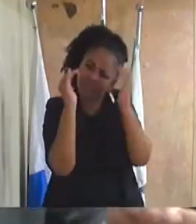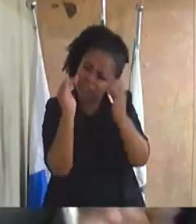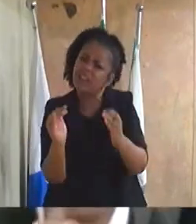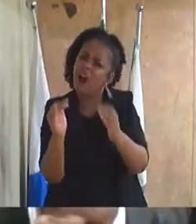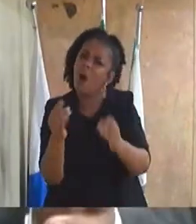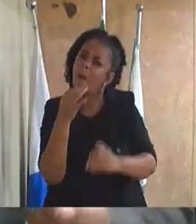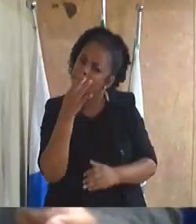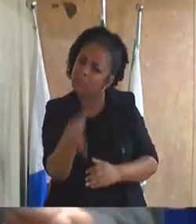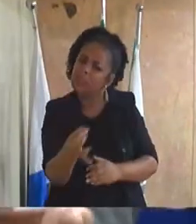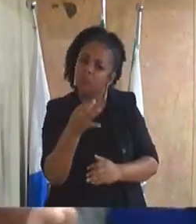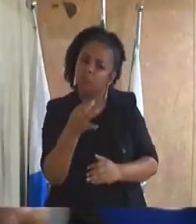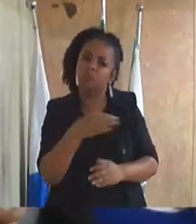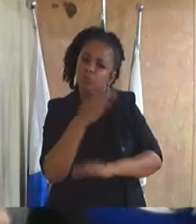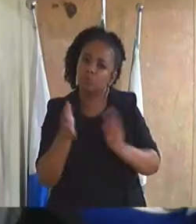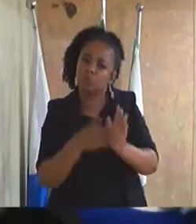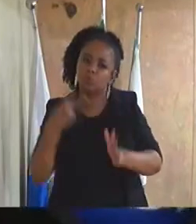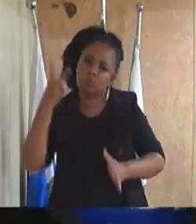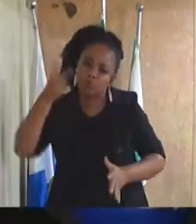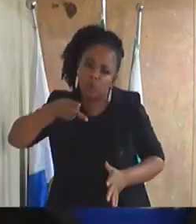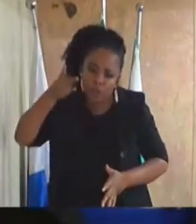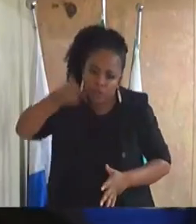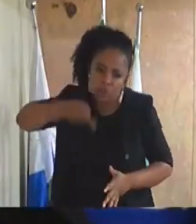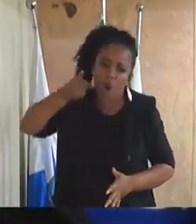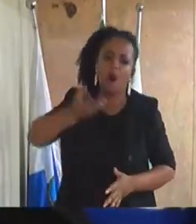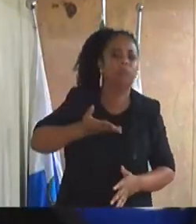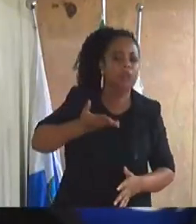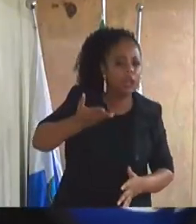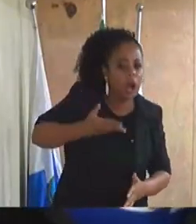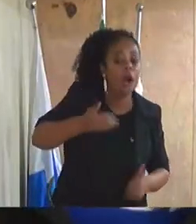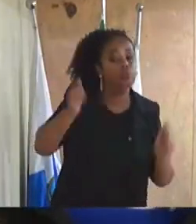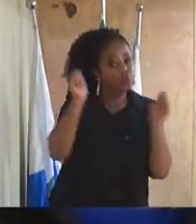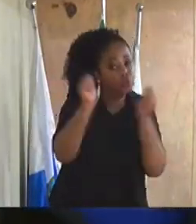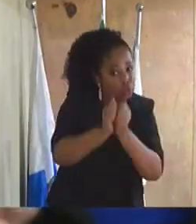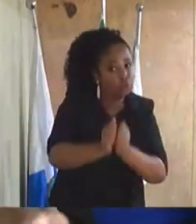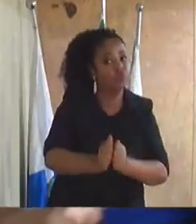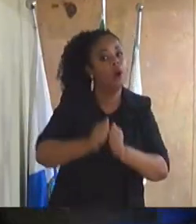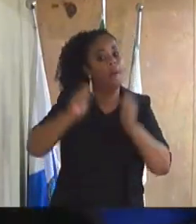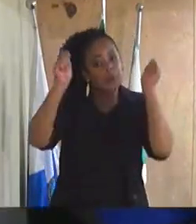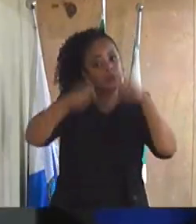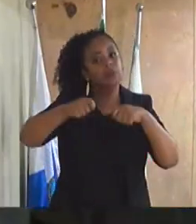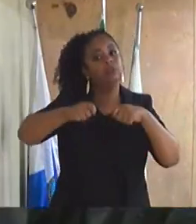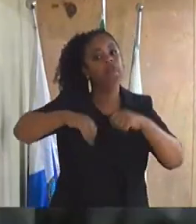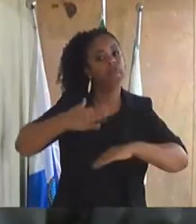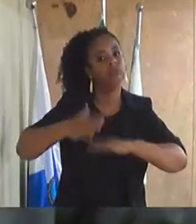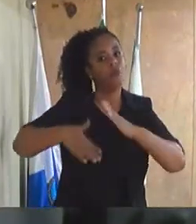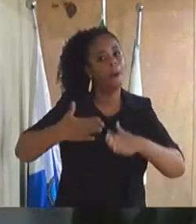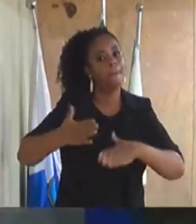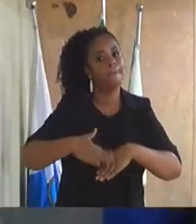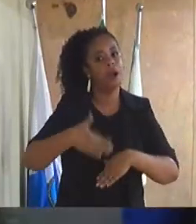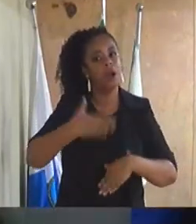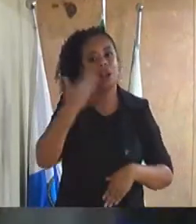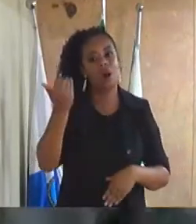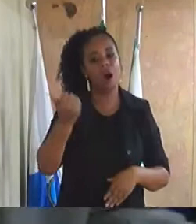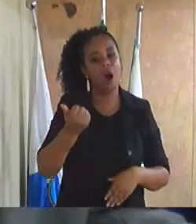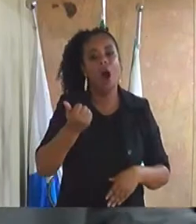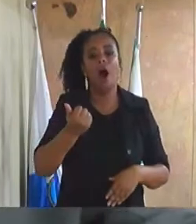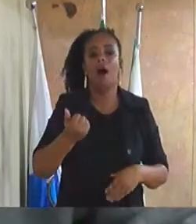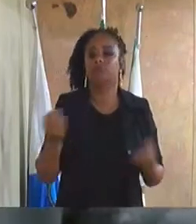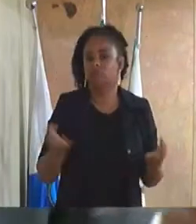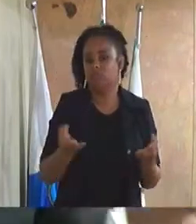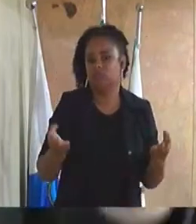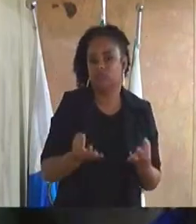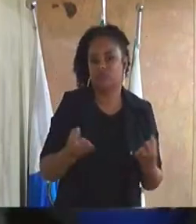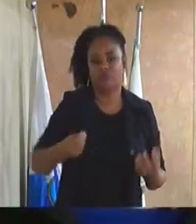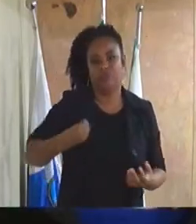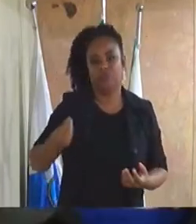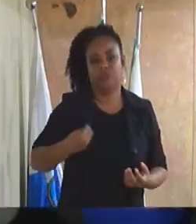opinião dos companheiros para que juntos nós possamos melhorar a qualidade de vida dos nossos munícipes